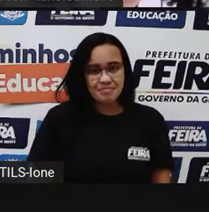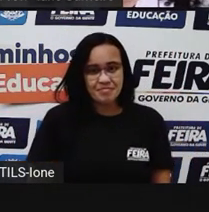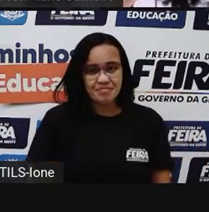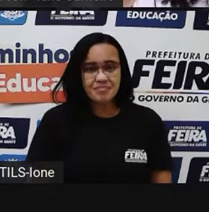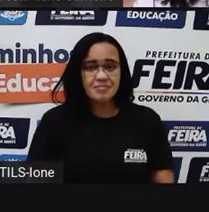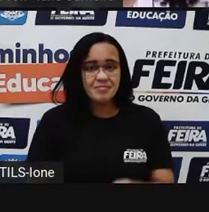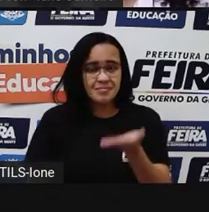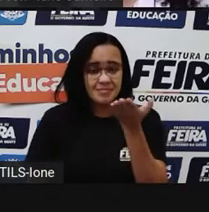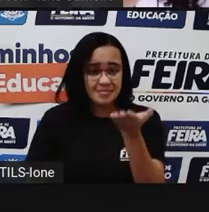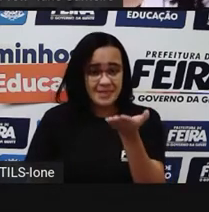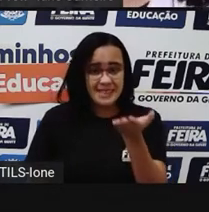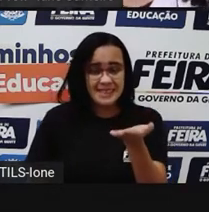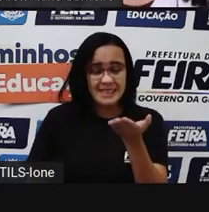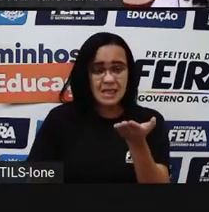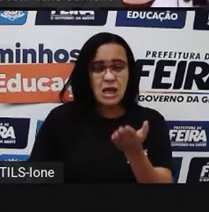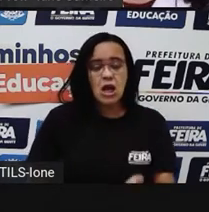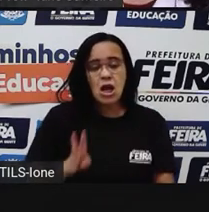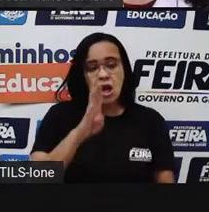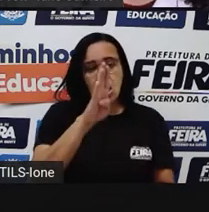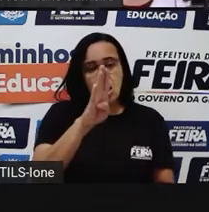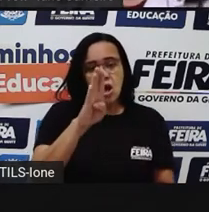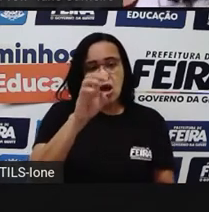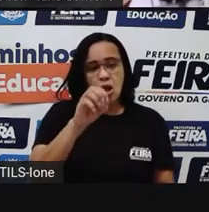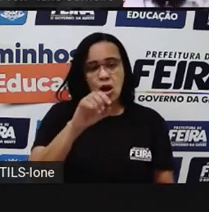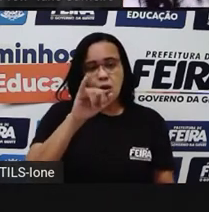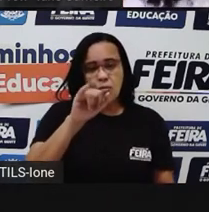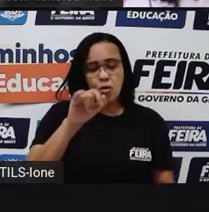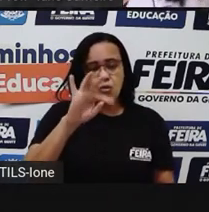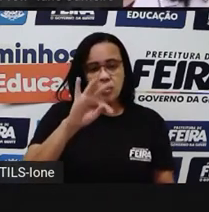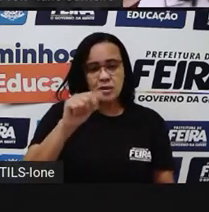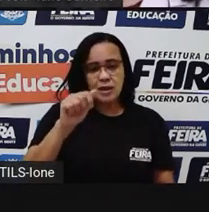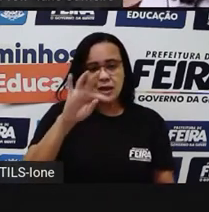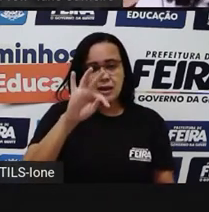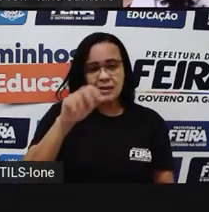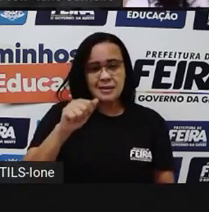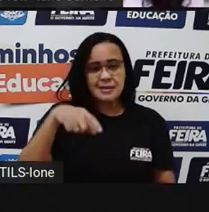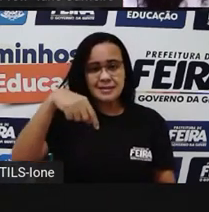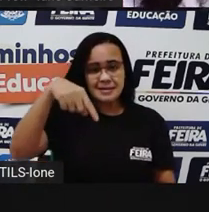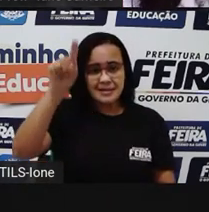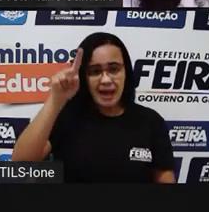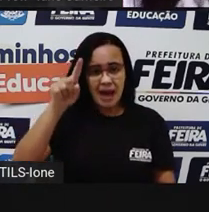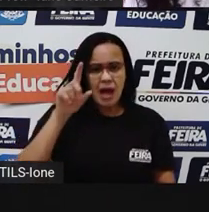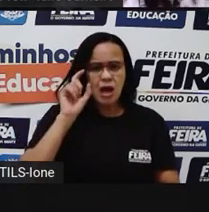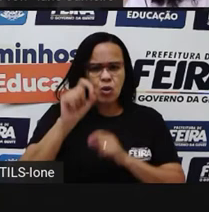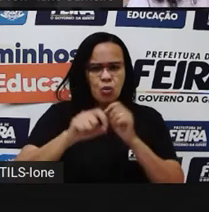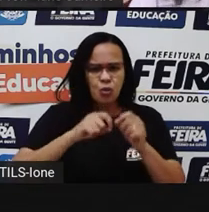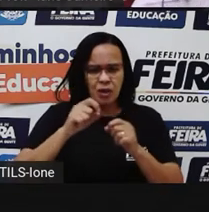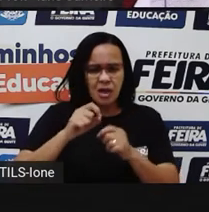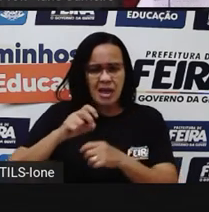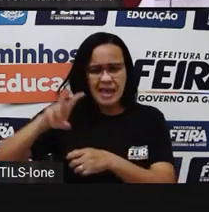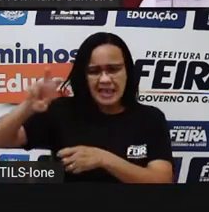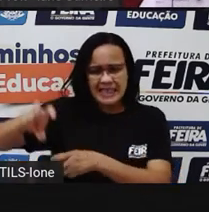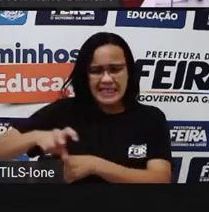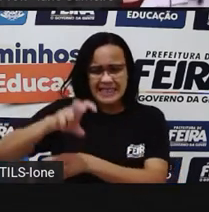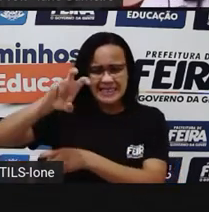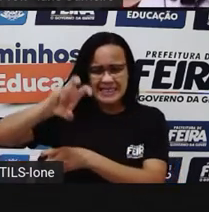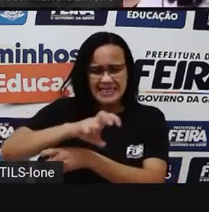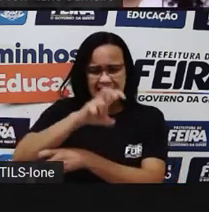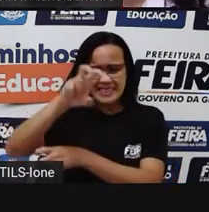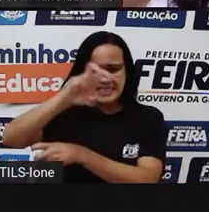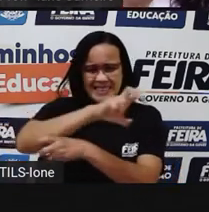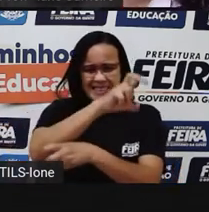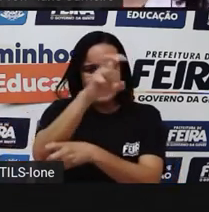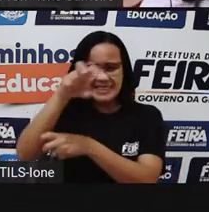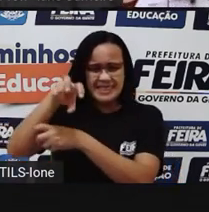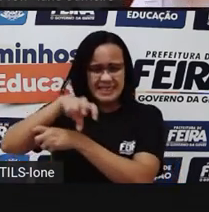O boi-tatá. A gente fala boi-tatá, né? Parece que é um boi, mas não. É uma cobra, né? O boi-tatá